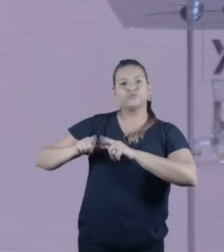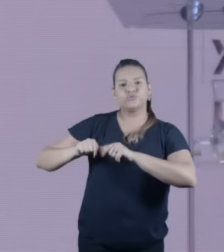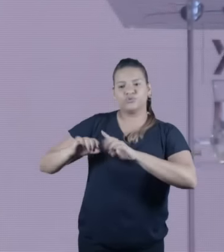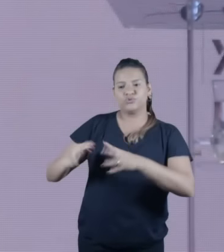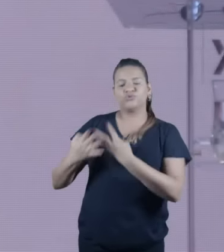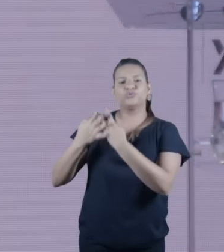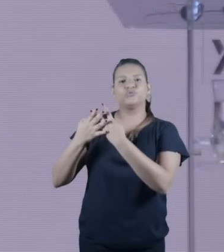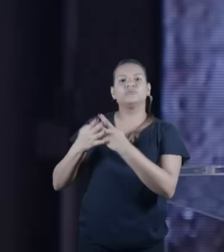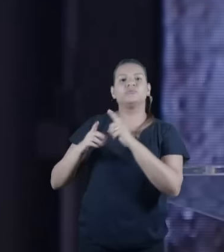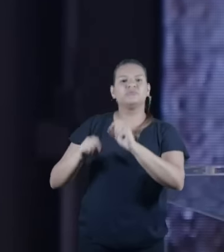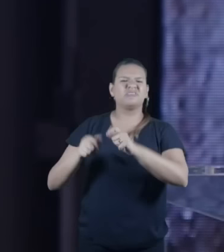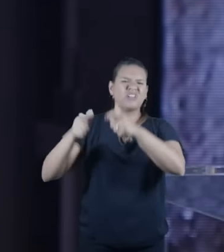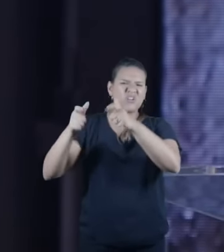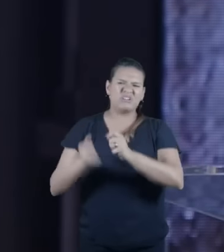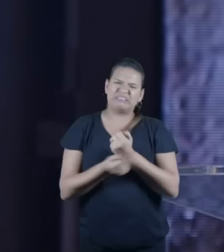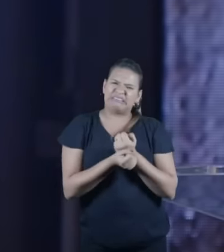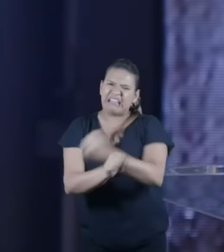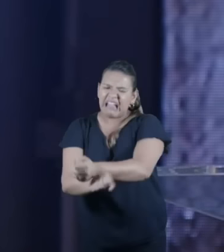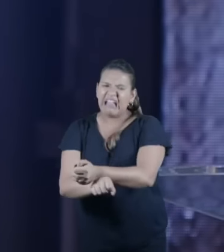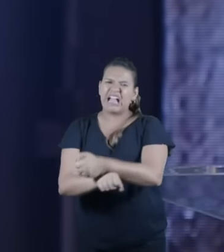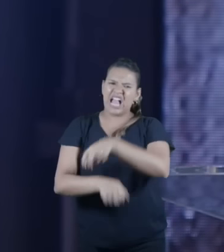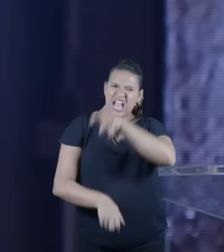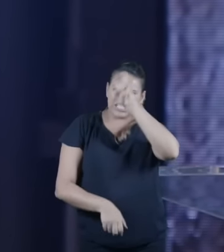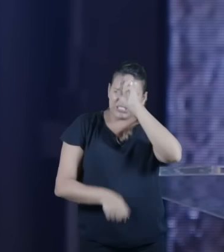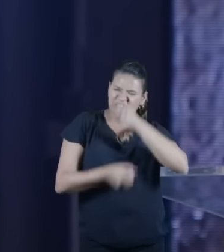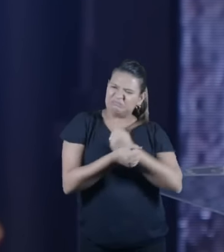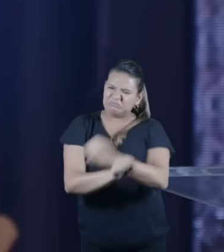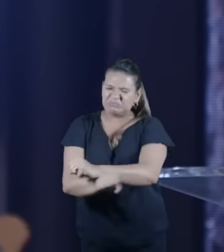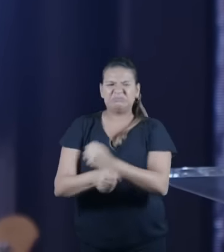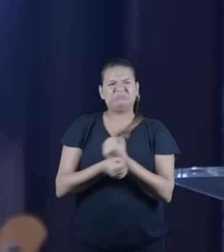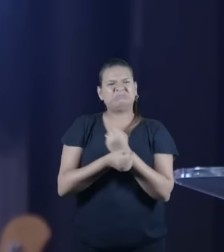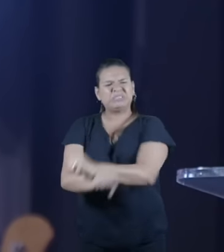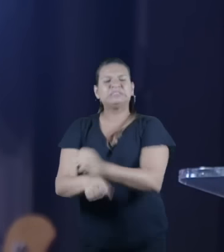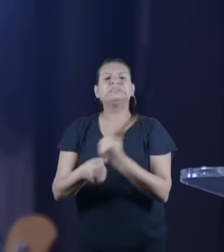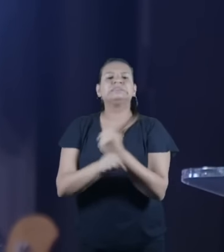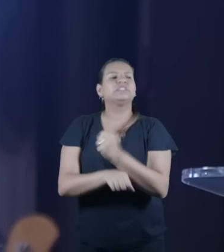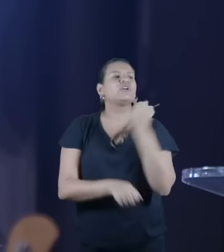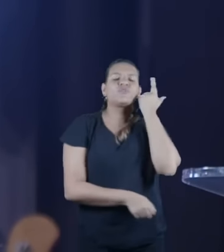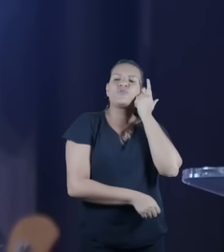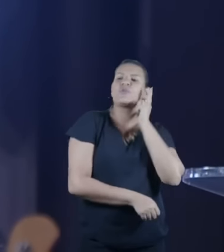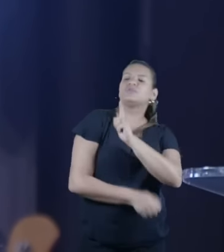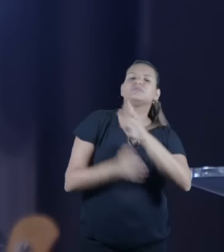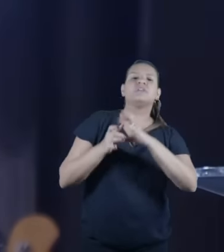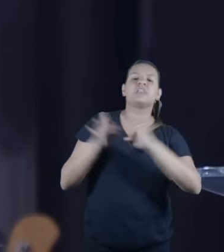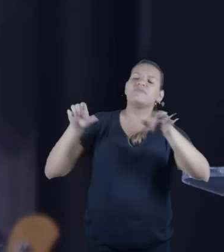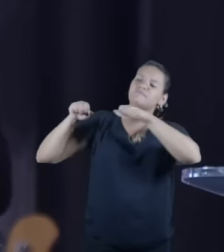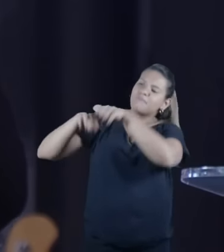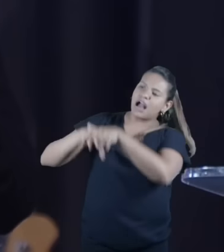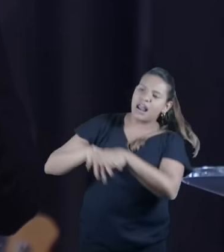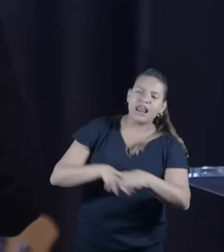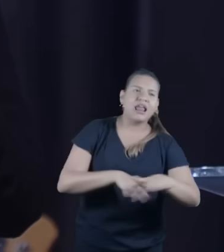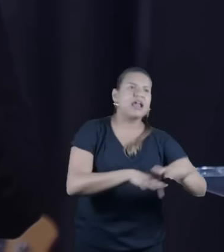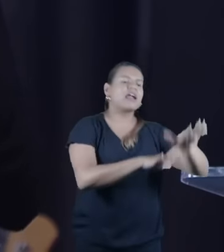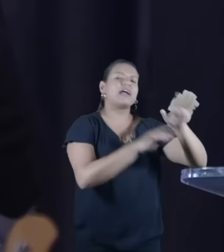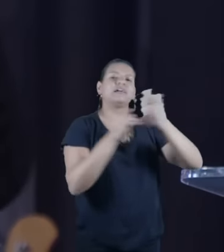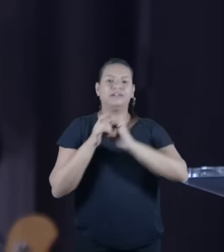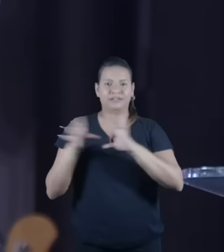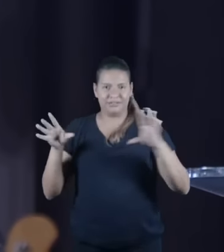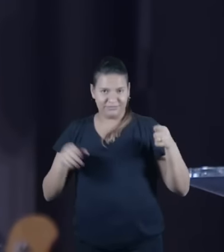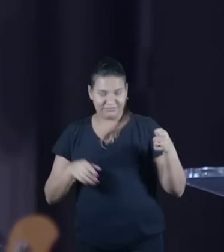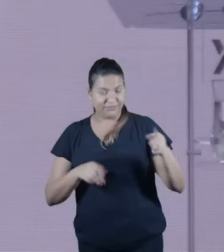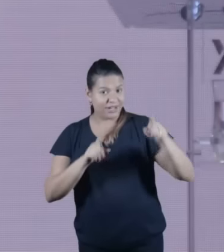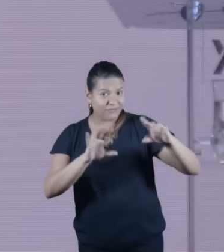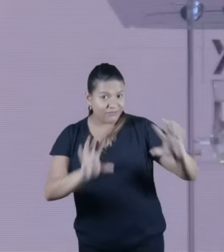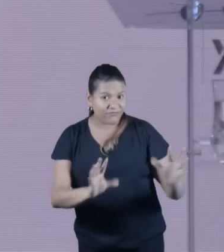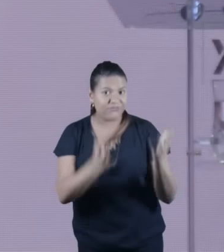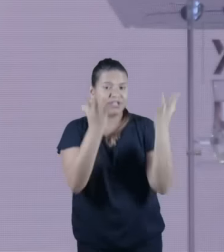nós fomos escravos nós fomos escravos no Egito e Deus com mão forte nos tirou da escravidão e nos